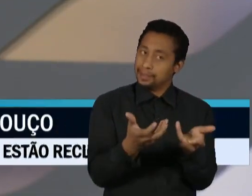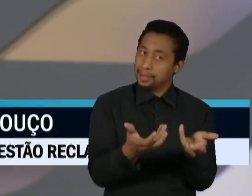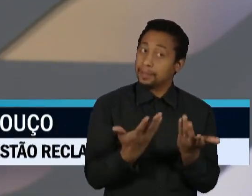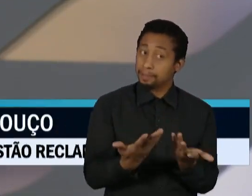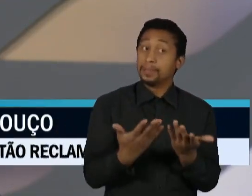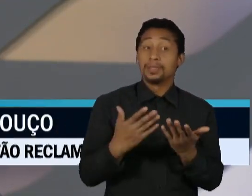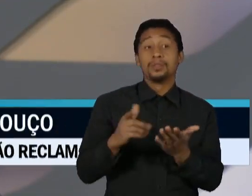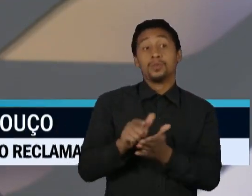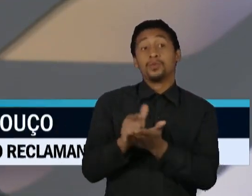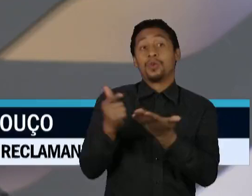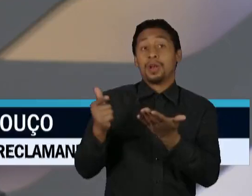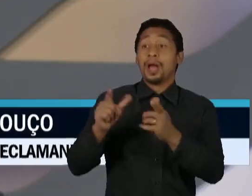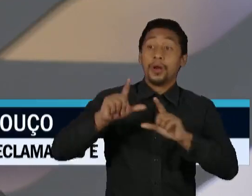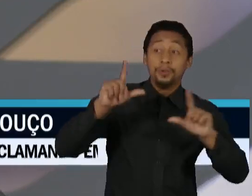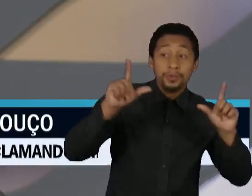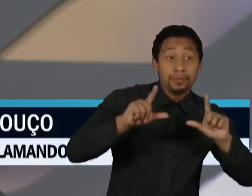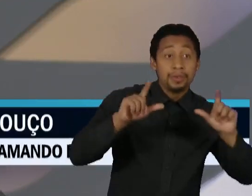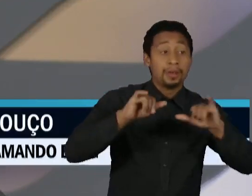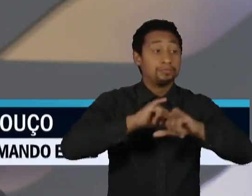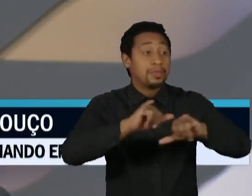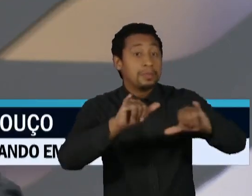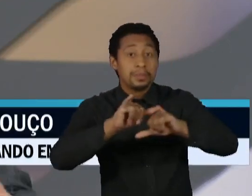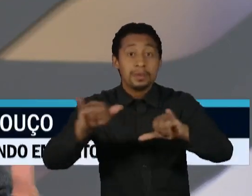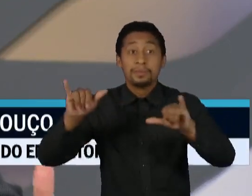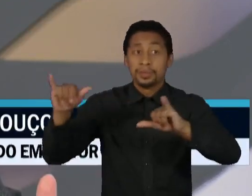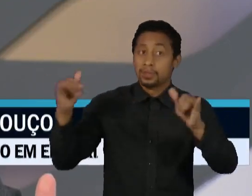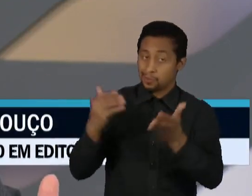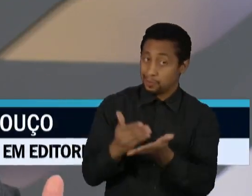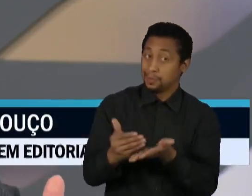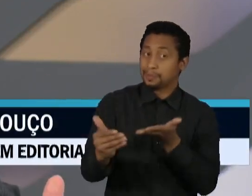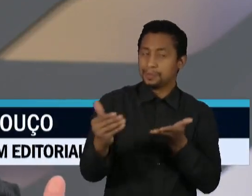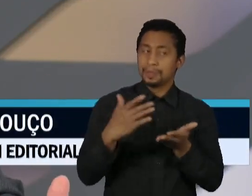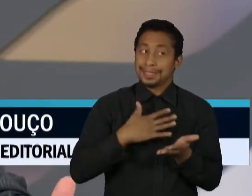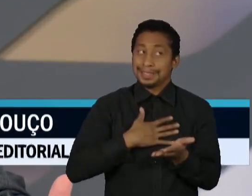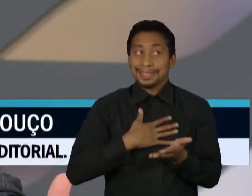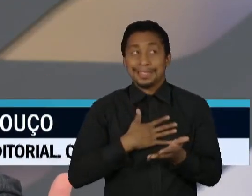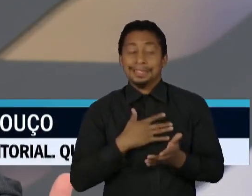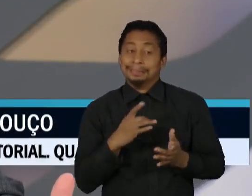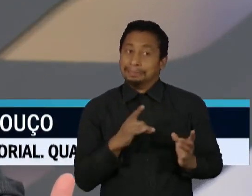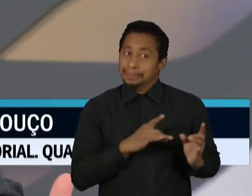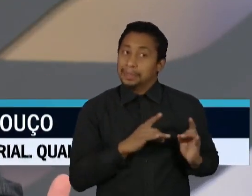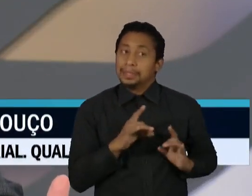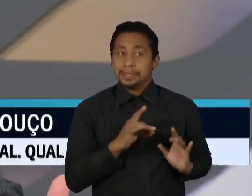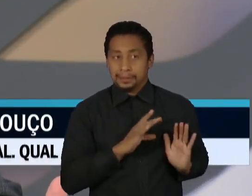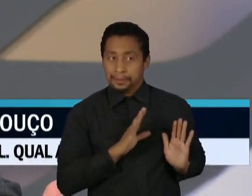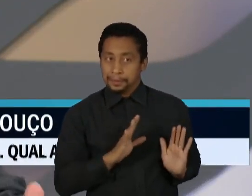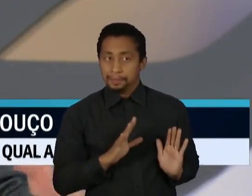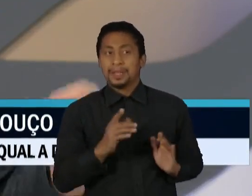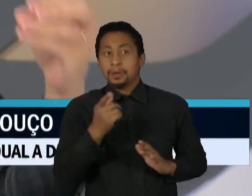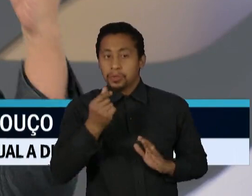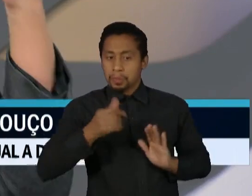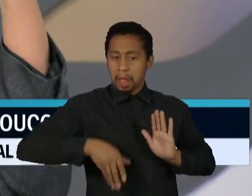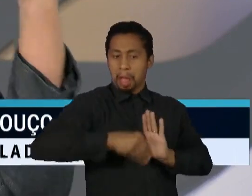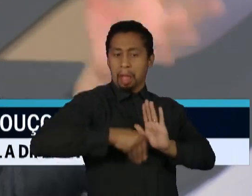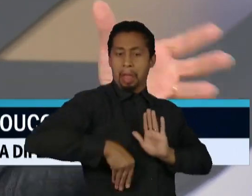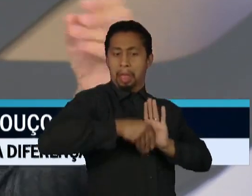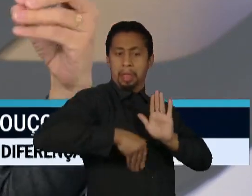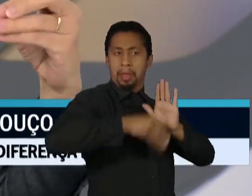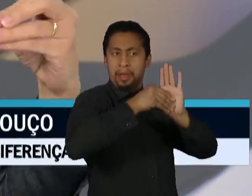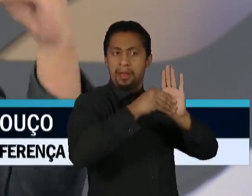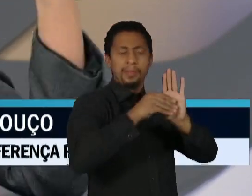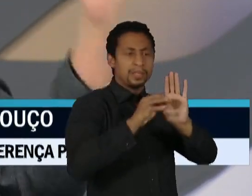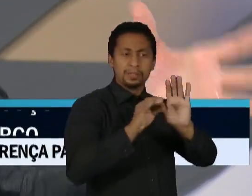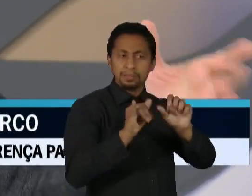noticiário. E o nosso temor é que se houver esse tipo de alocação sem planejamento, vai continuar a ser esse gasto